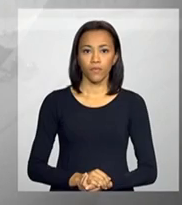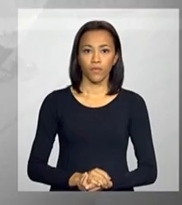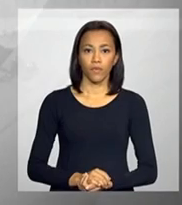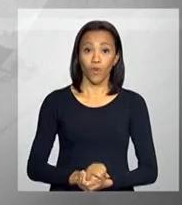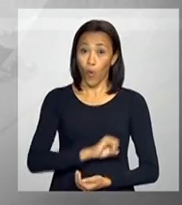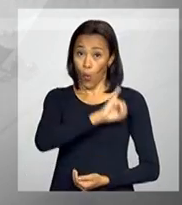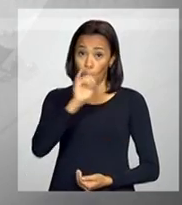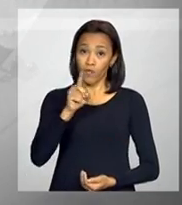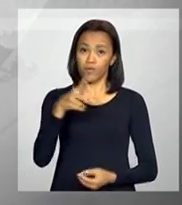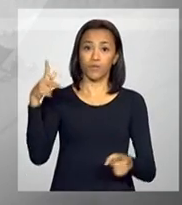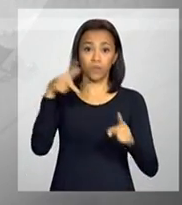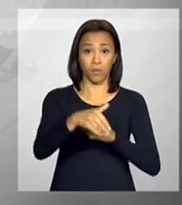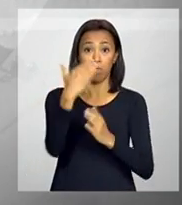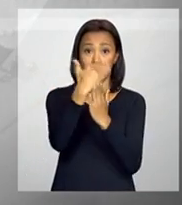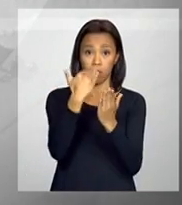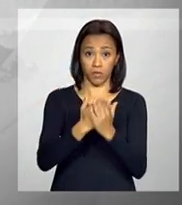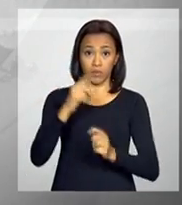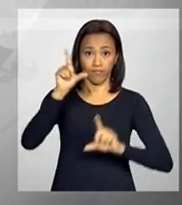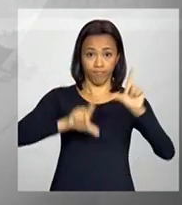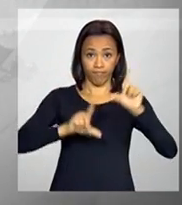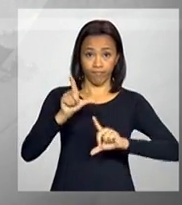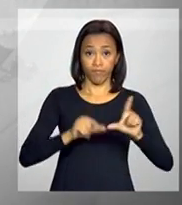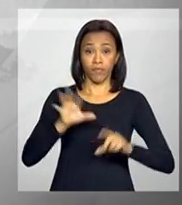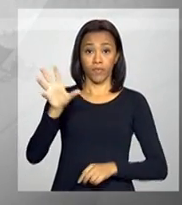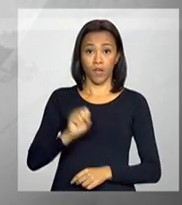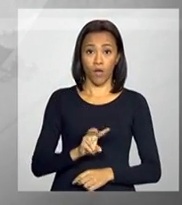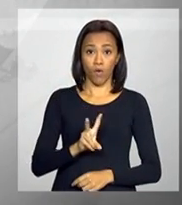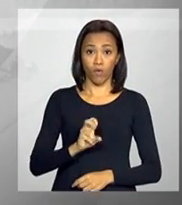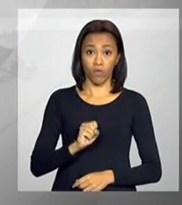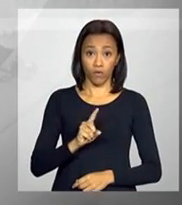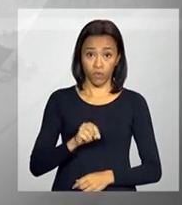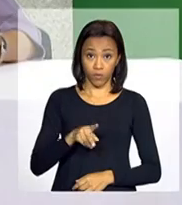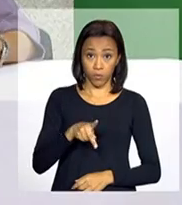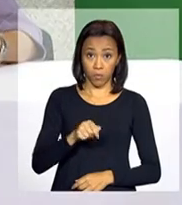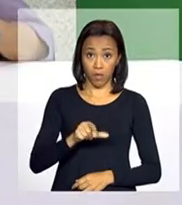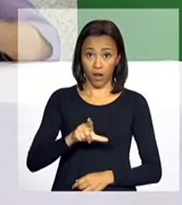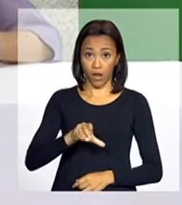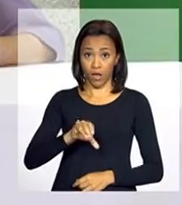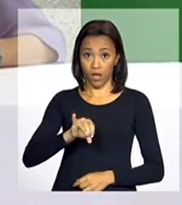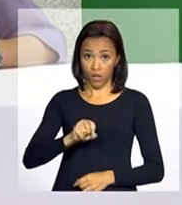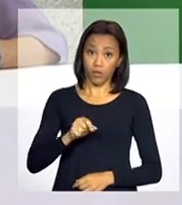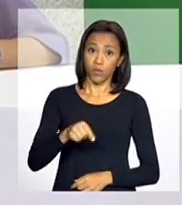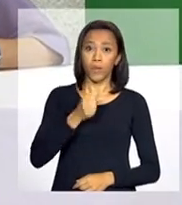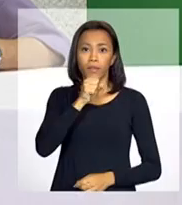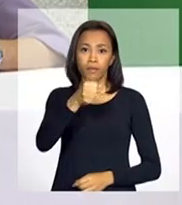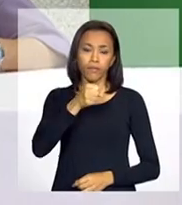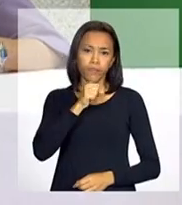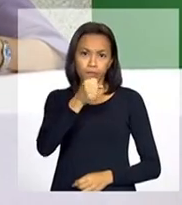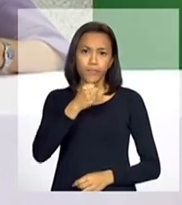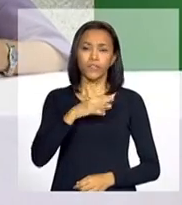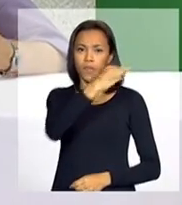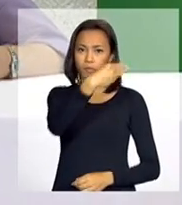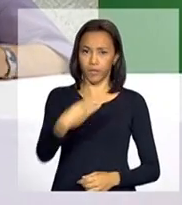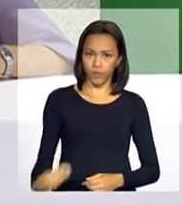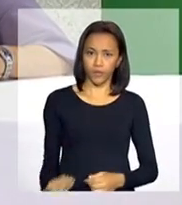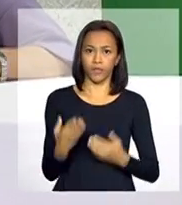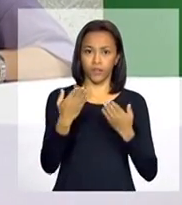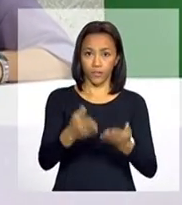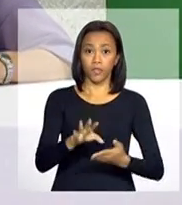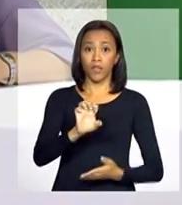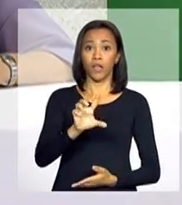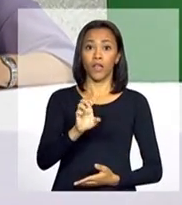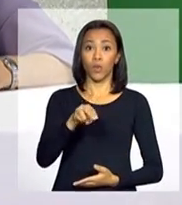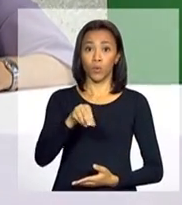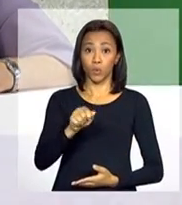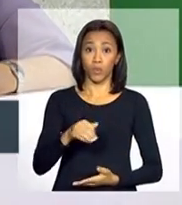Olá, interrompemos a programação para transmitir ao vivo do Palácio do Planalto entrevista da ministra Eleonora Menicucci